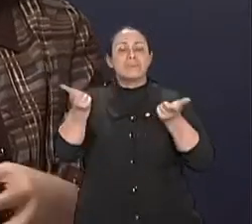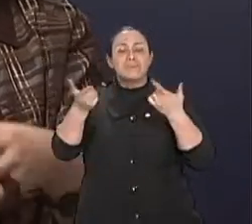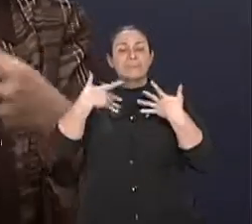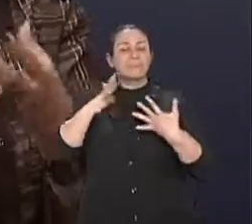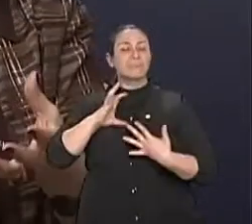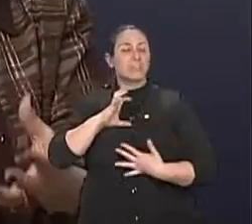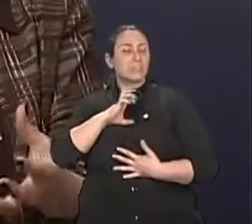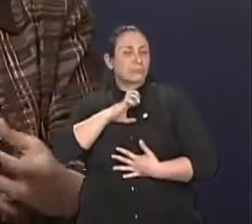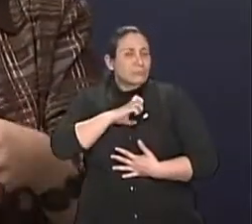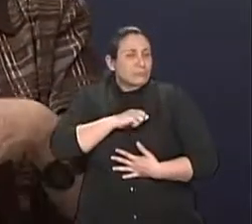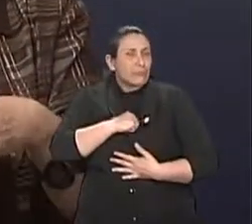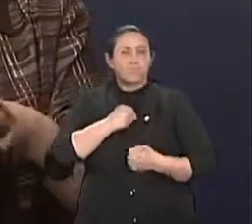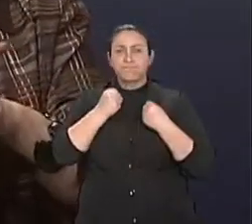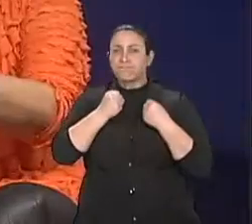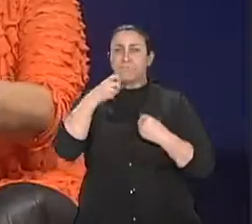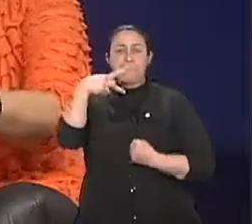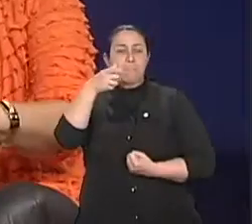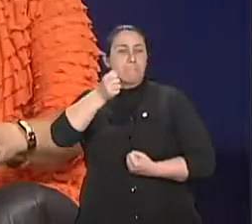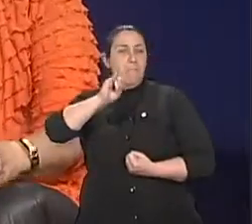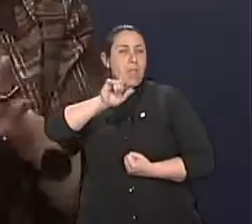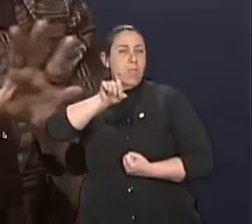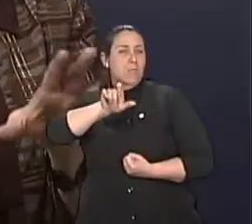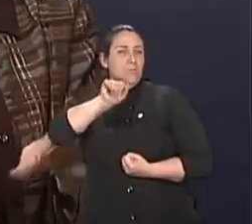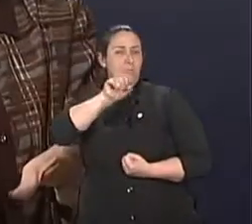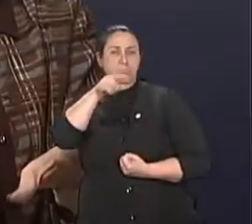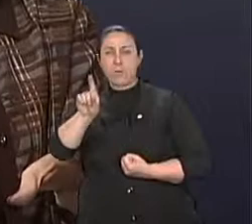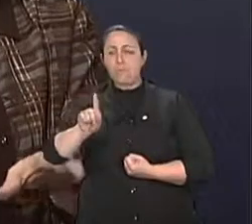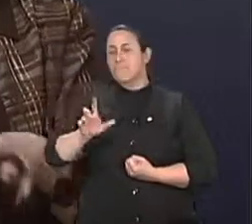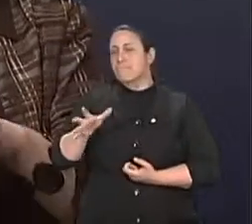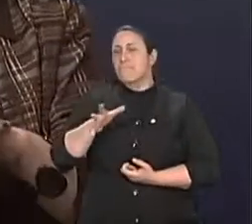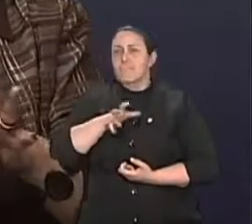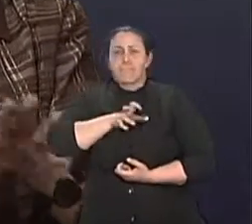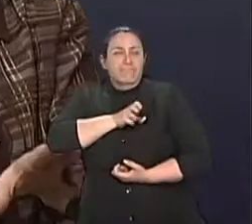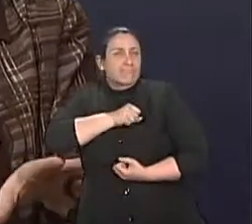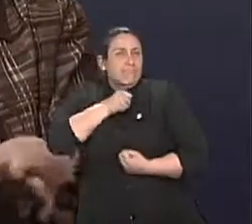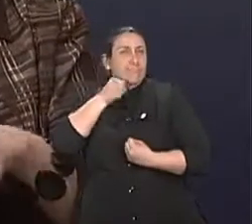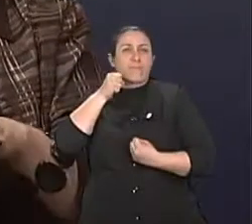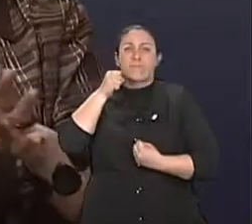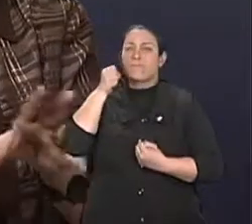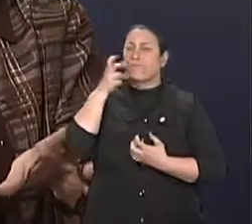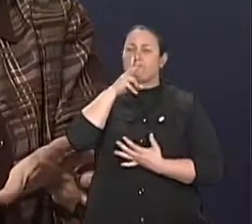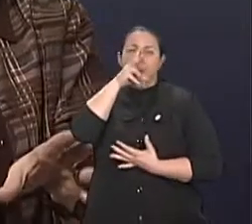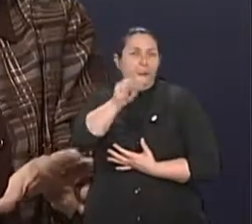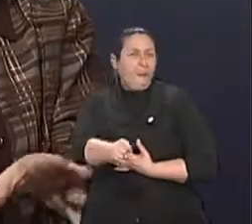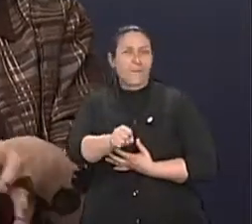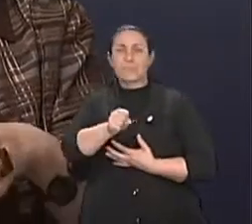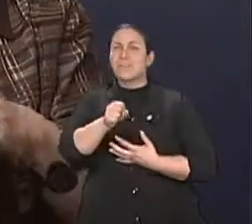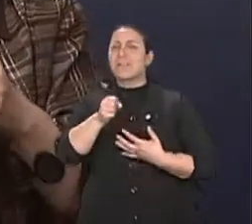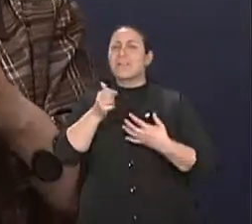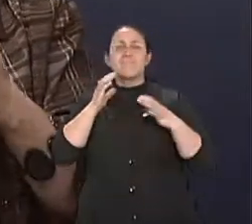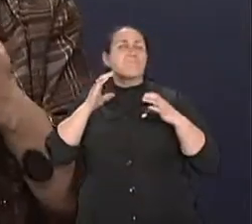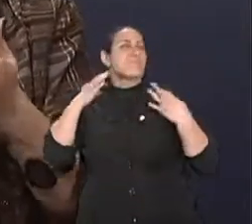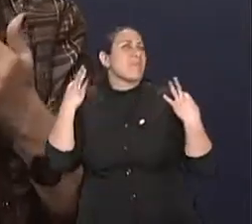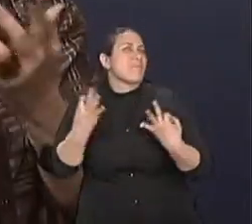Né? Essa paixão... Ou seja, aquele amor ainda é nenê. Aquele amor é nenê, não tem defeito, é tudo maravilhoso,